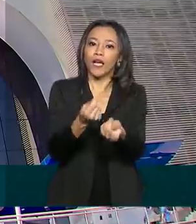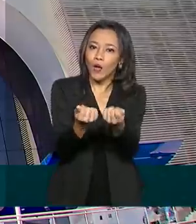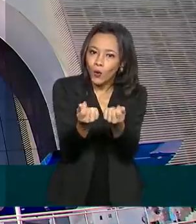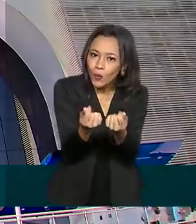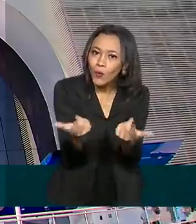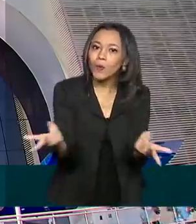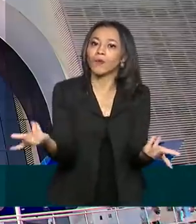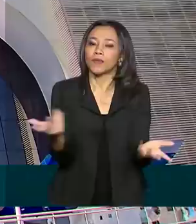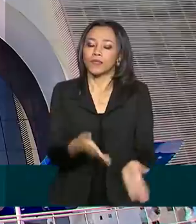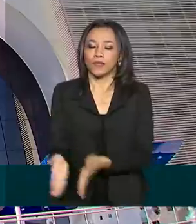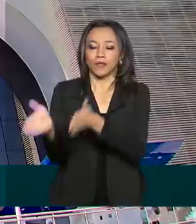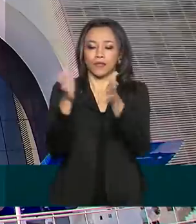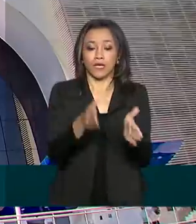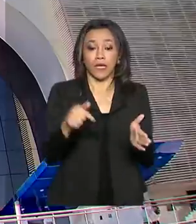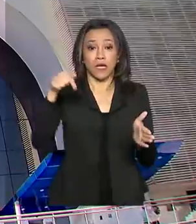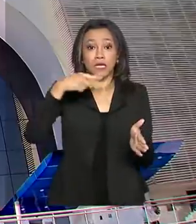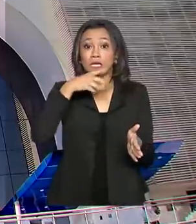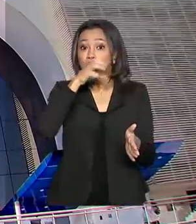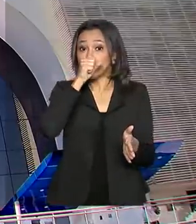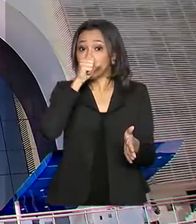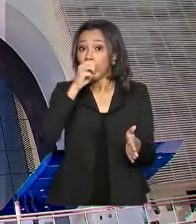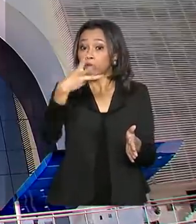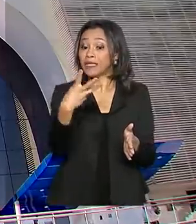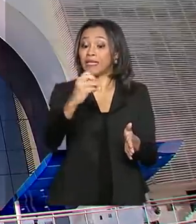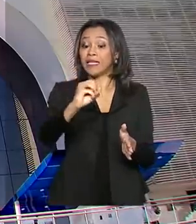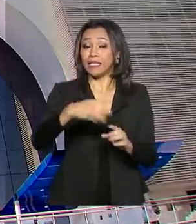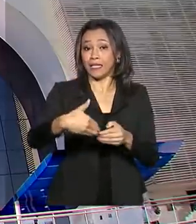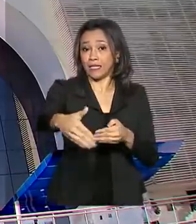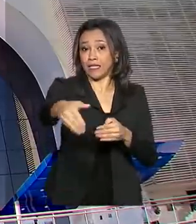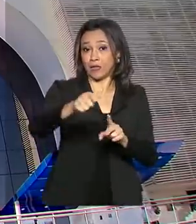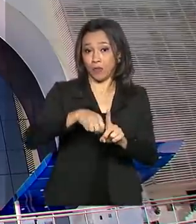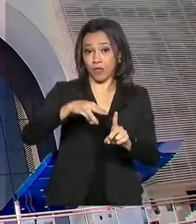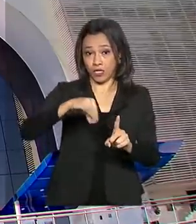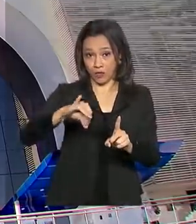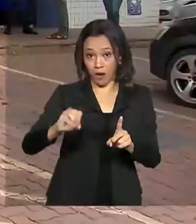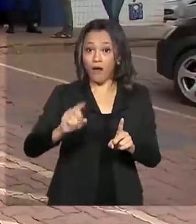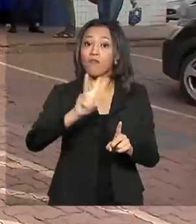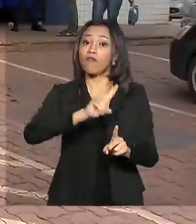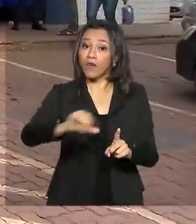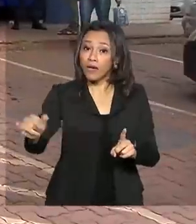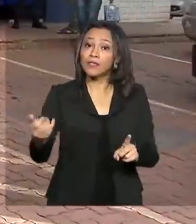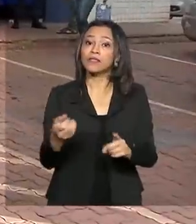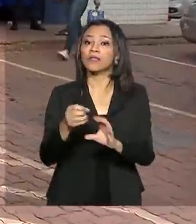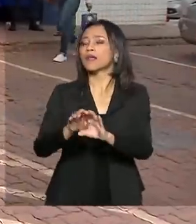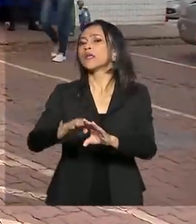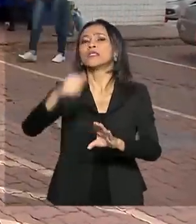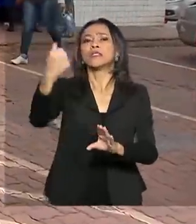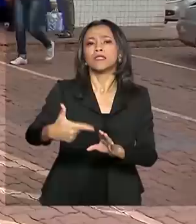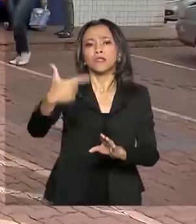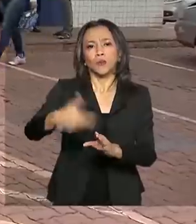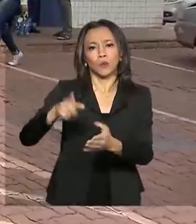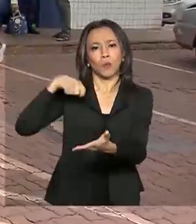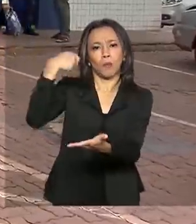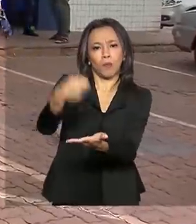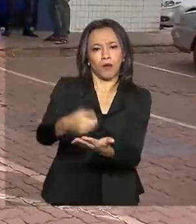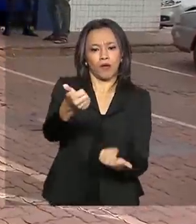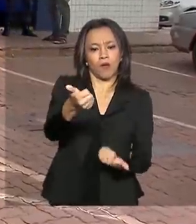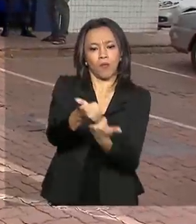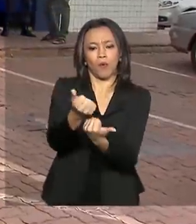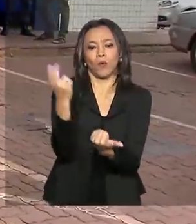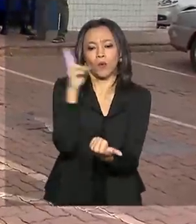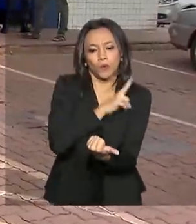Neste sábado, 30 de maio, vão ser liberados os saques em dinheiro da segunda parcela do auxílio